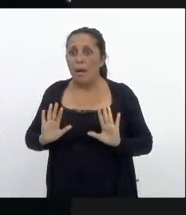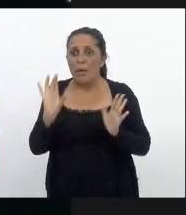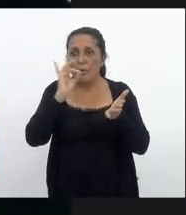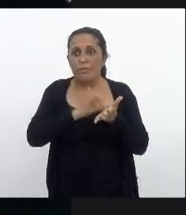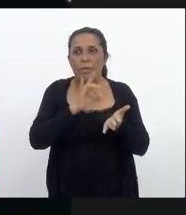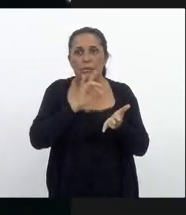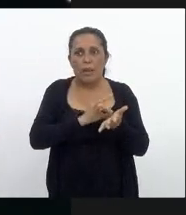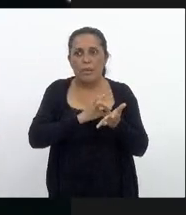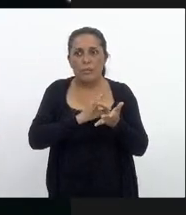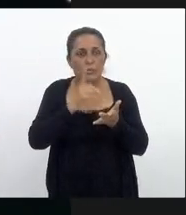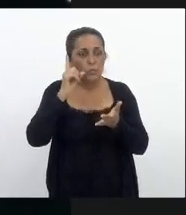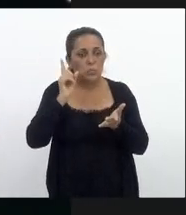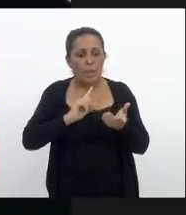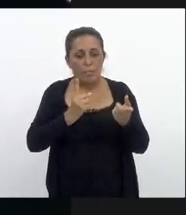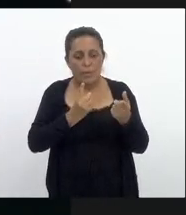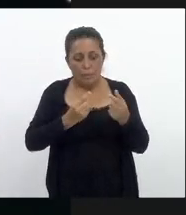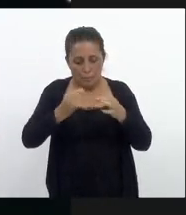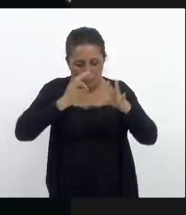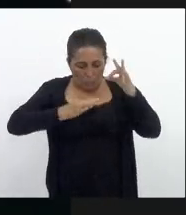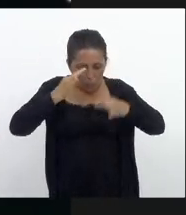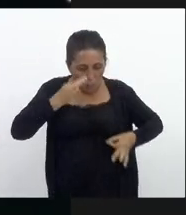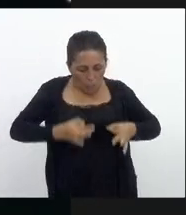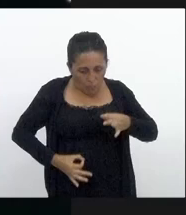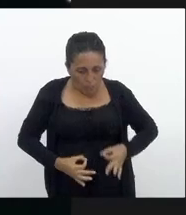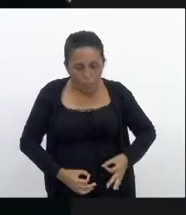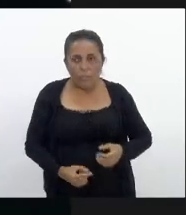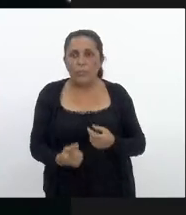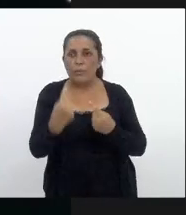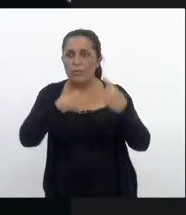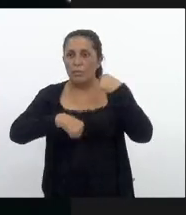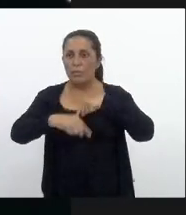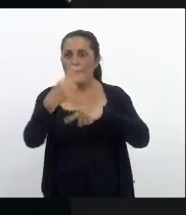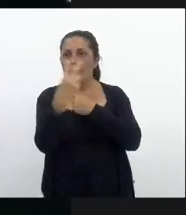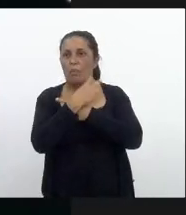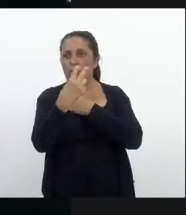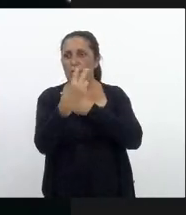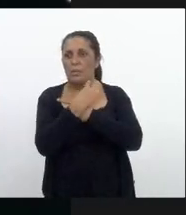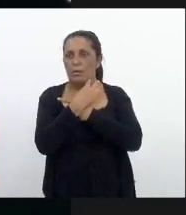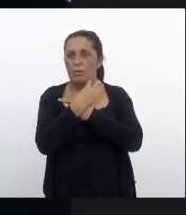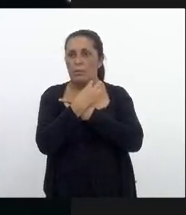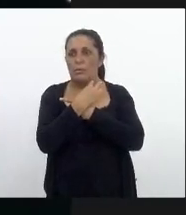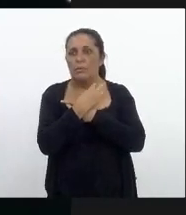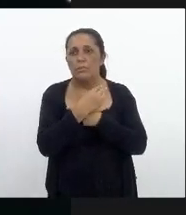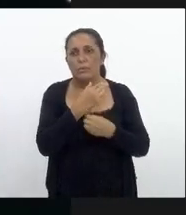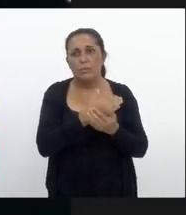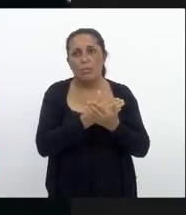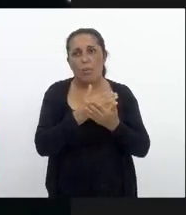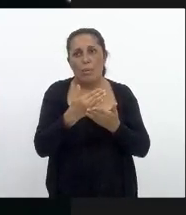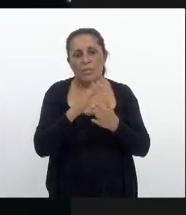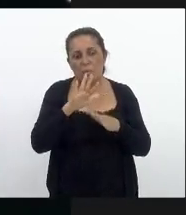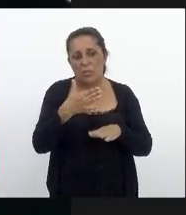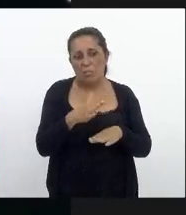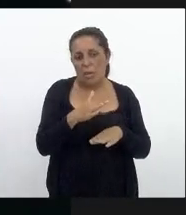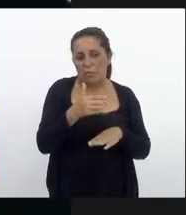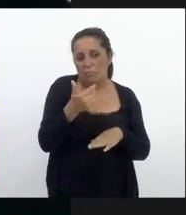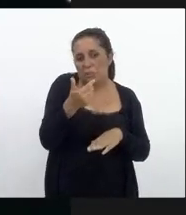a produção de anticorpos que só acontece de forma razoável a partir do 15º dia